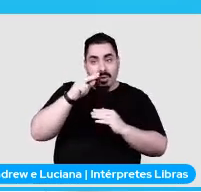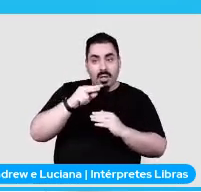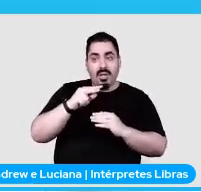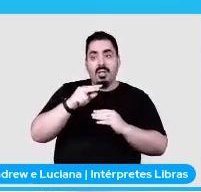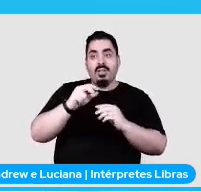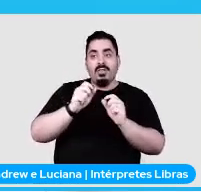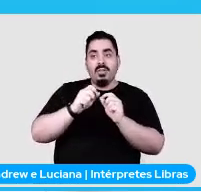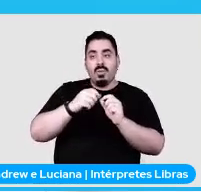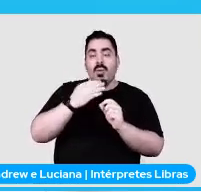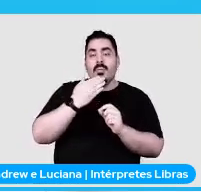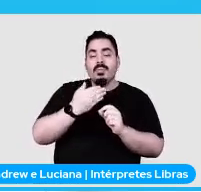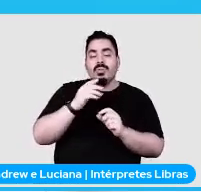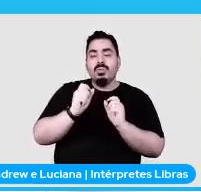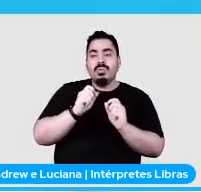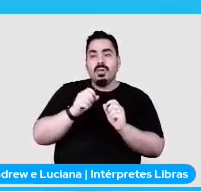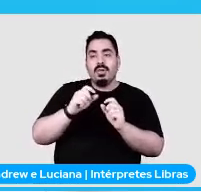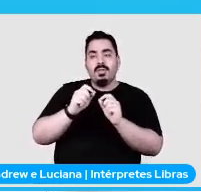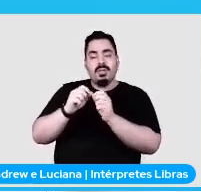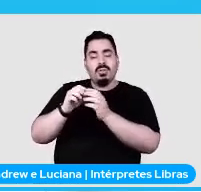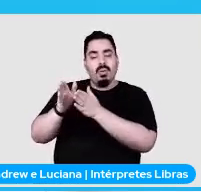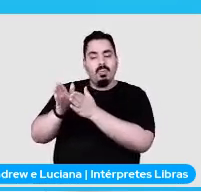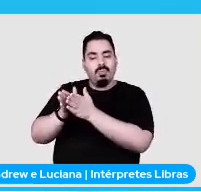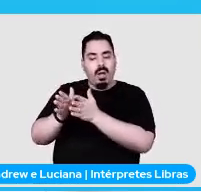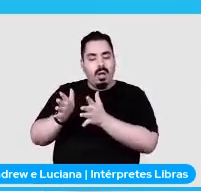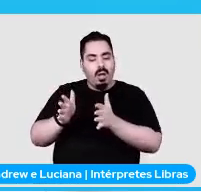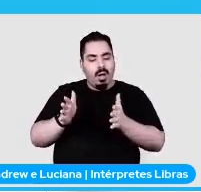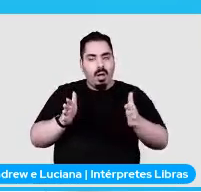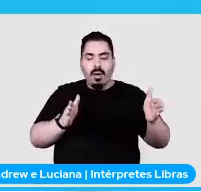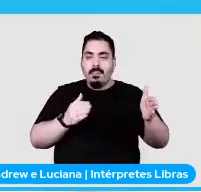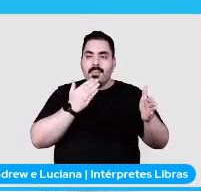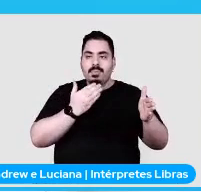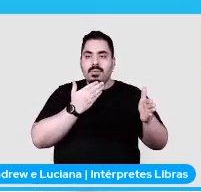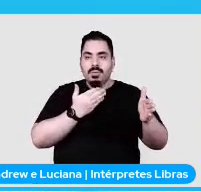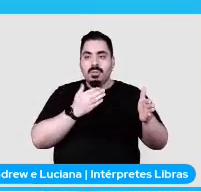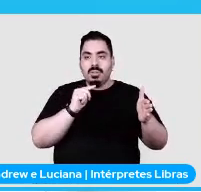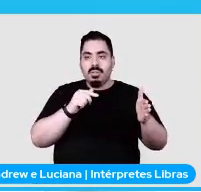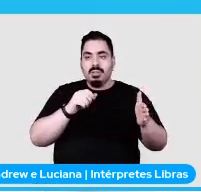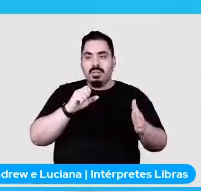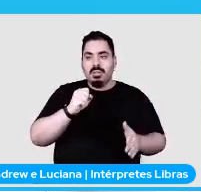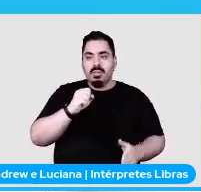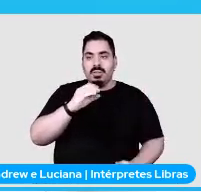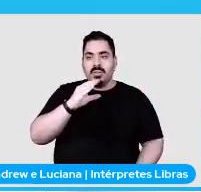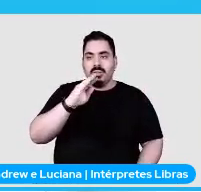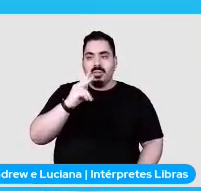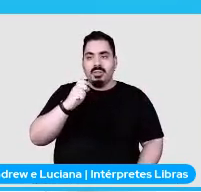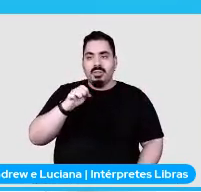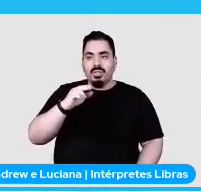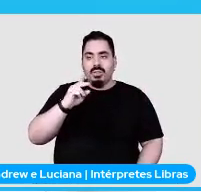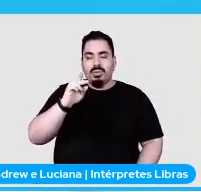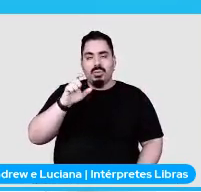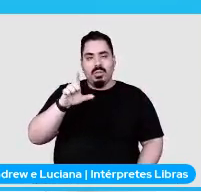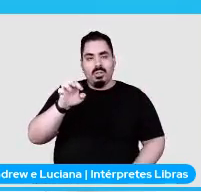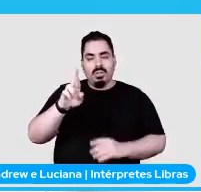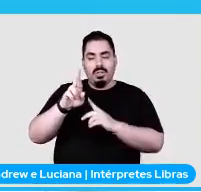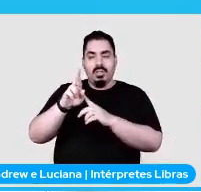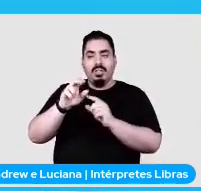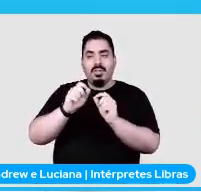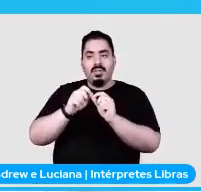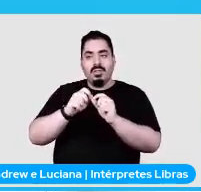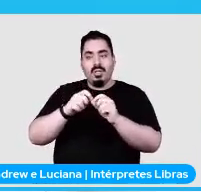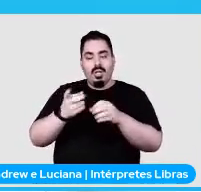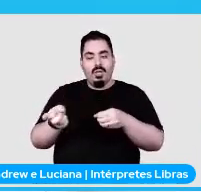ele forma uma fila de requests. E esse scheduler vai retornando o próximo request da interação para a engine.